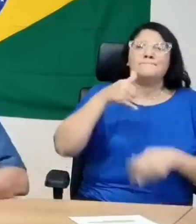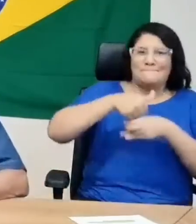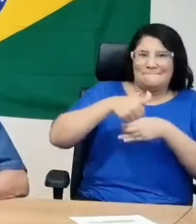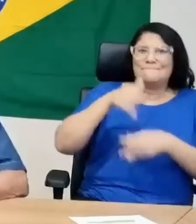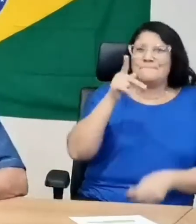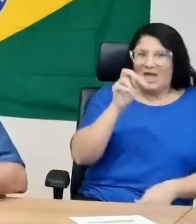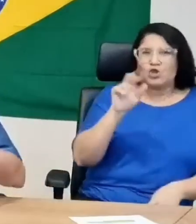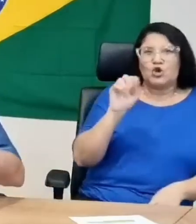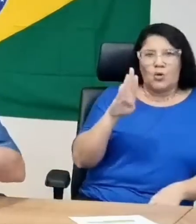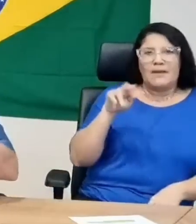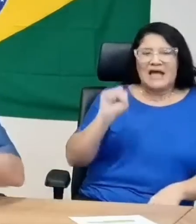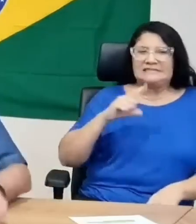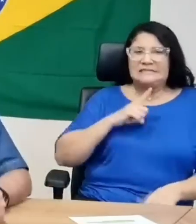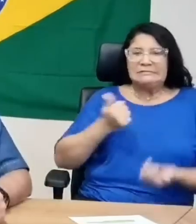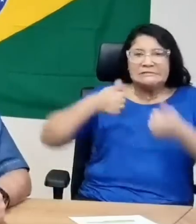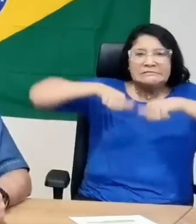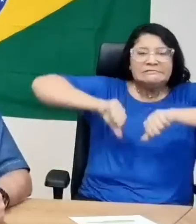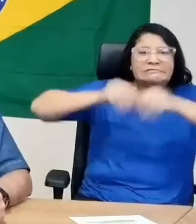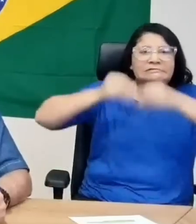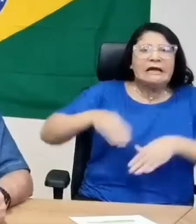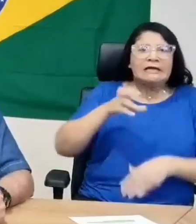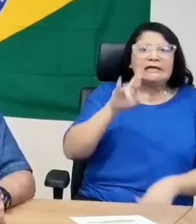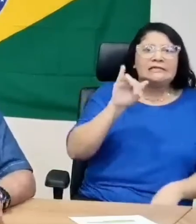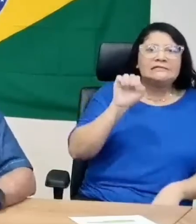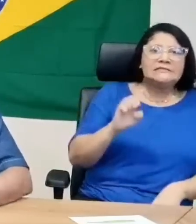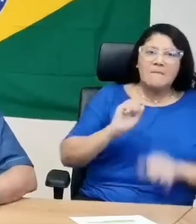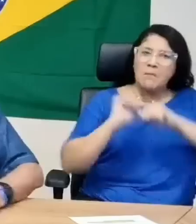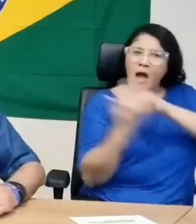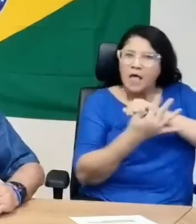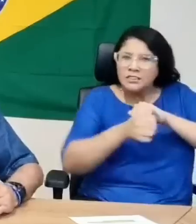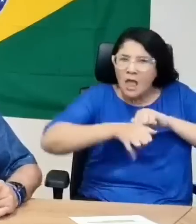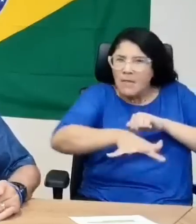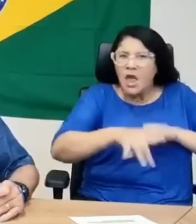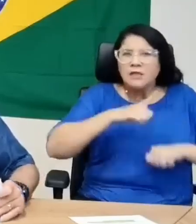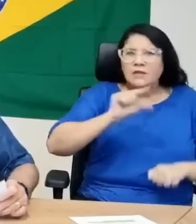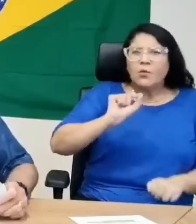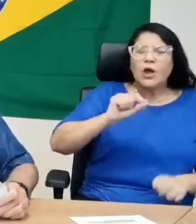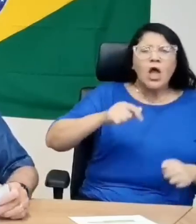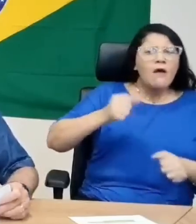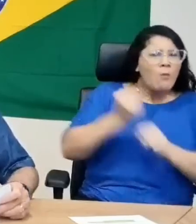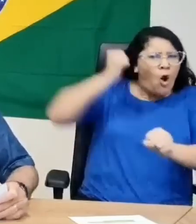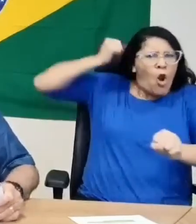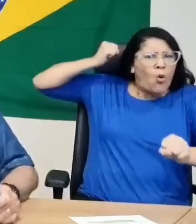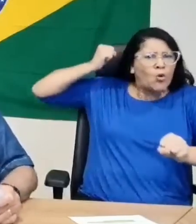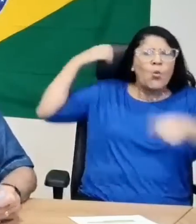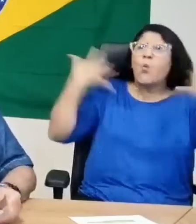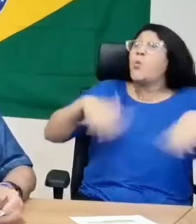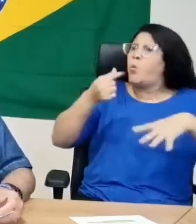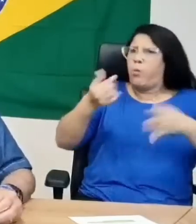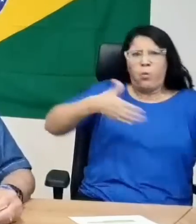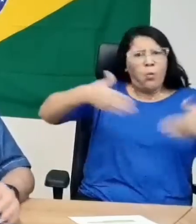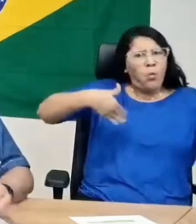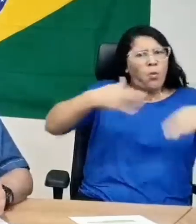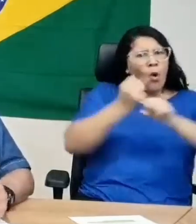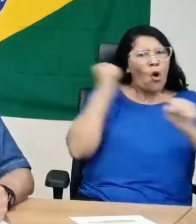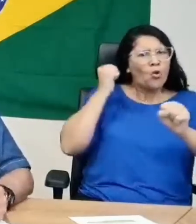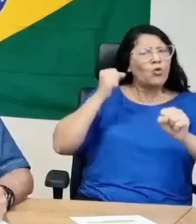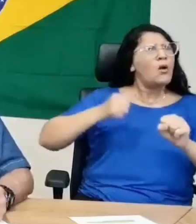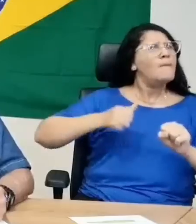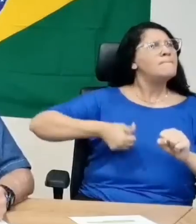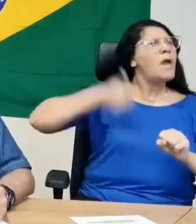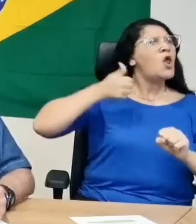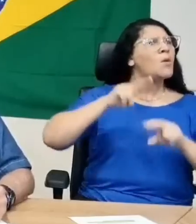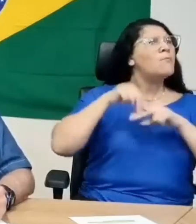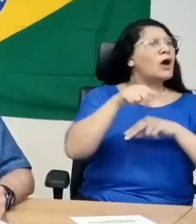da pandemia e agora a guerra lá fora, a Petrobras faturar horrores. O lucro da Petrobras é maior que uma crise.